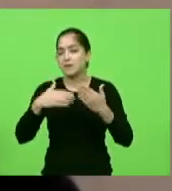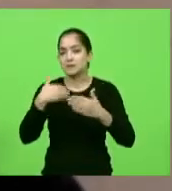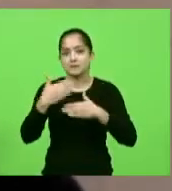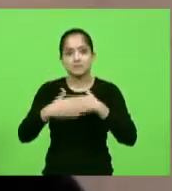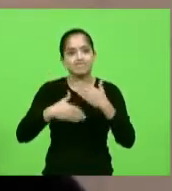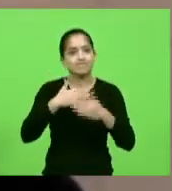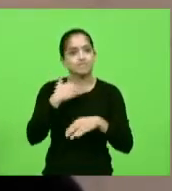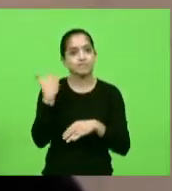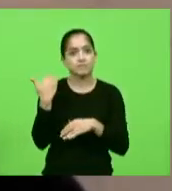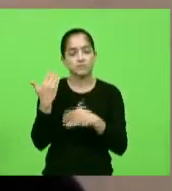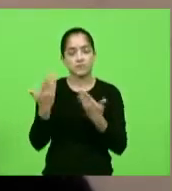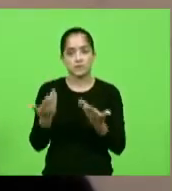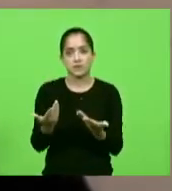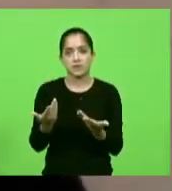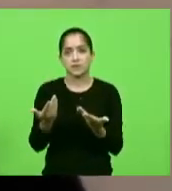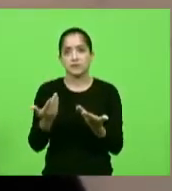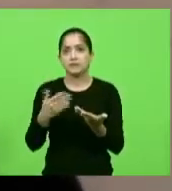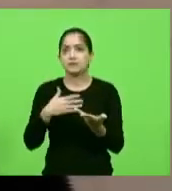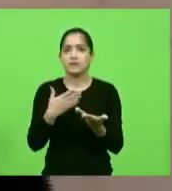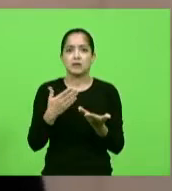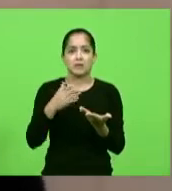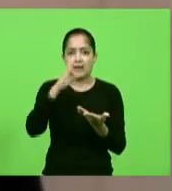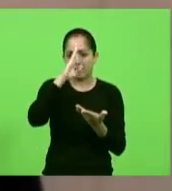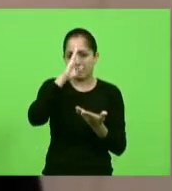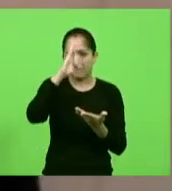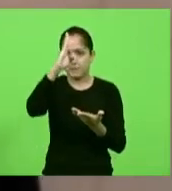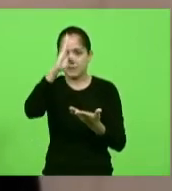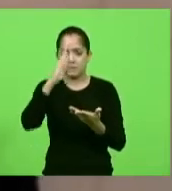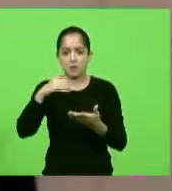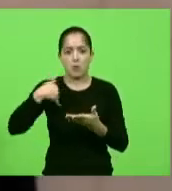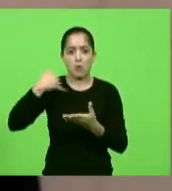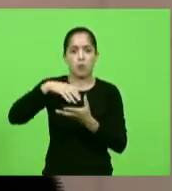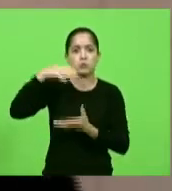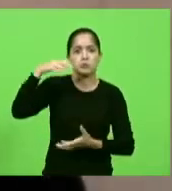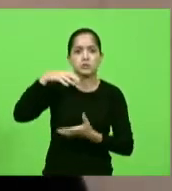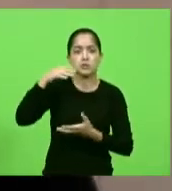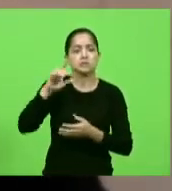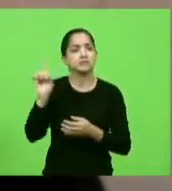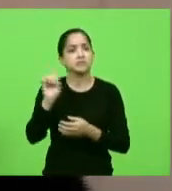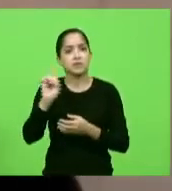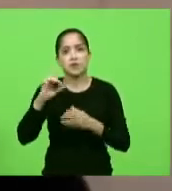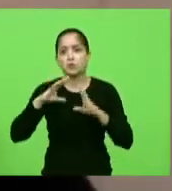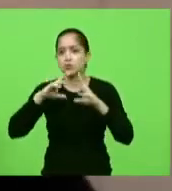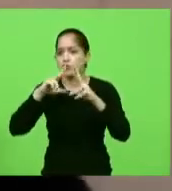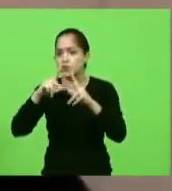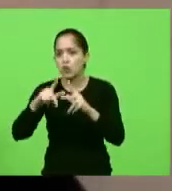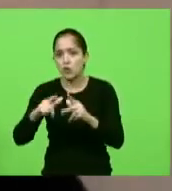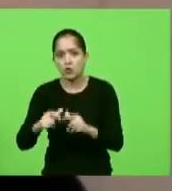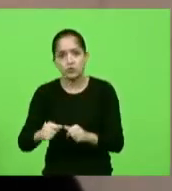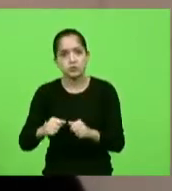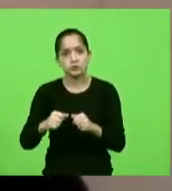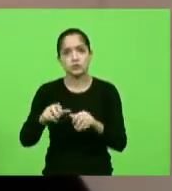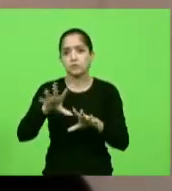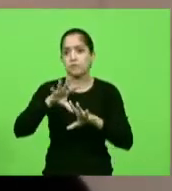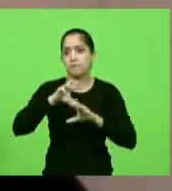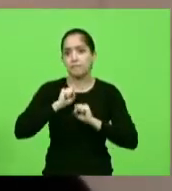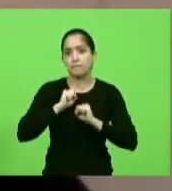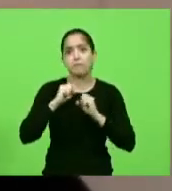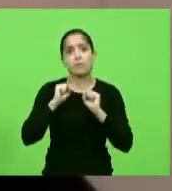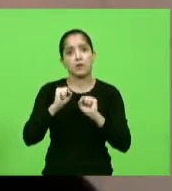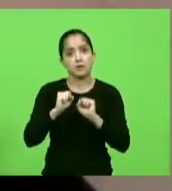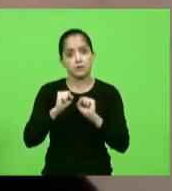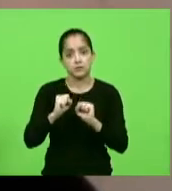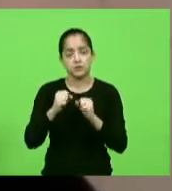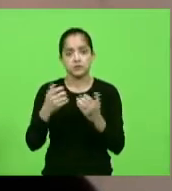não há mais essa questão de que ela atinge apenas as pessoas mais de idade, ela atinge indistintamente e nós precisamos